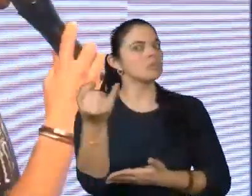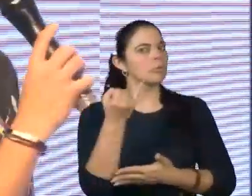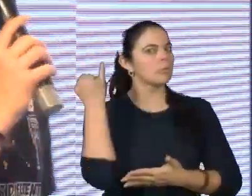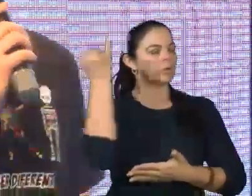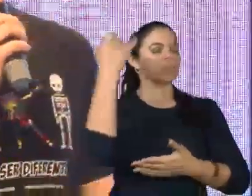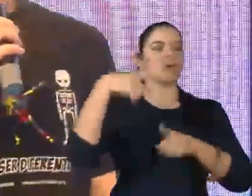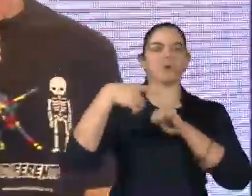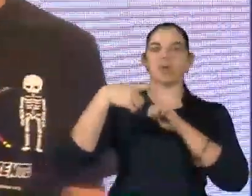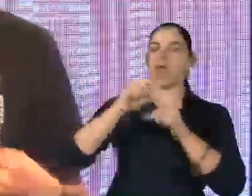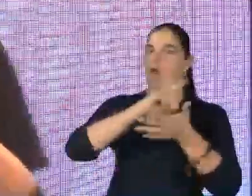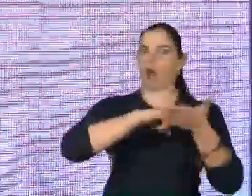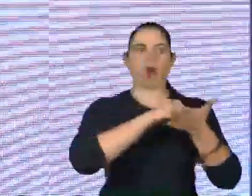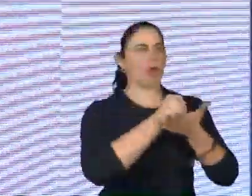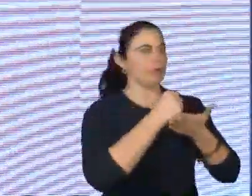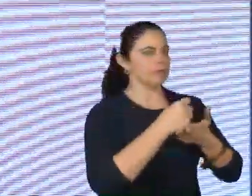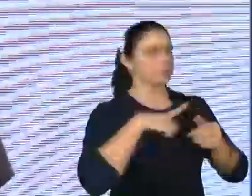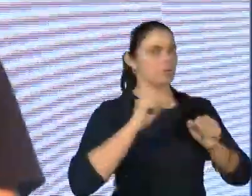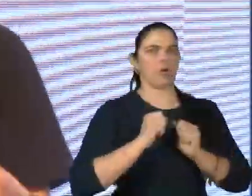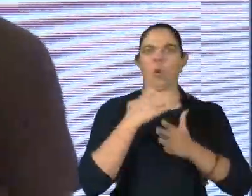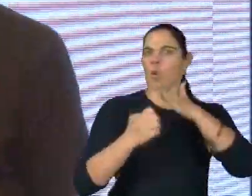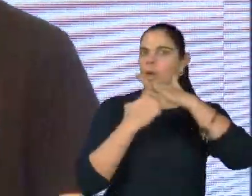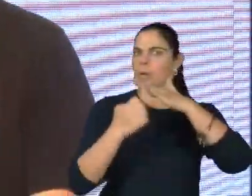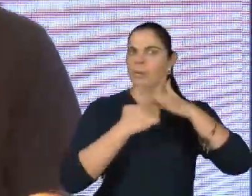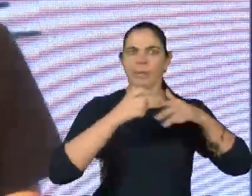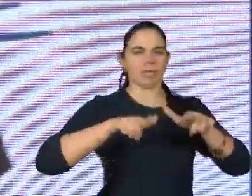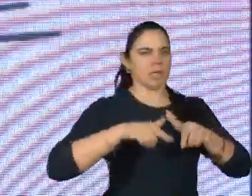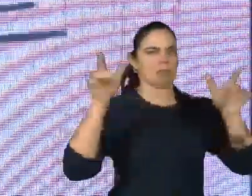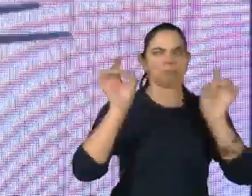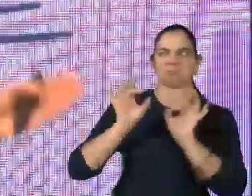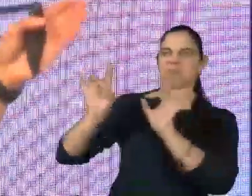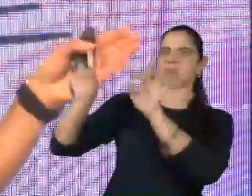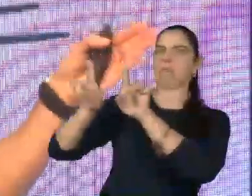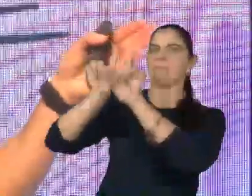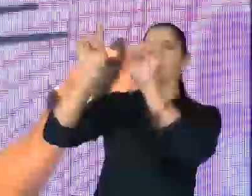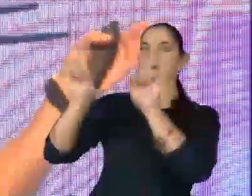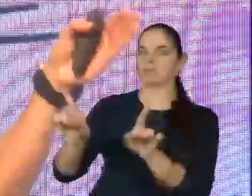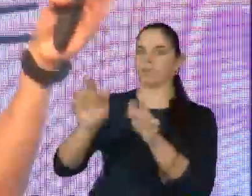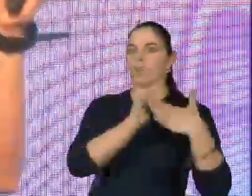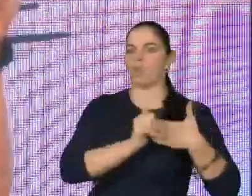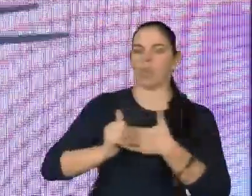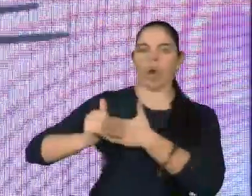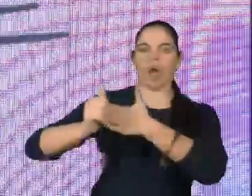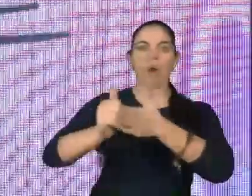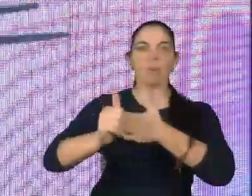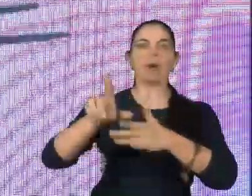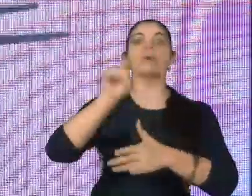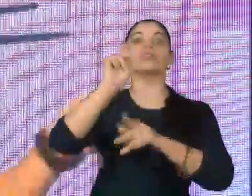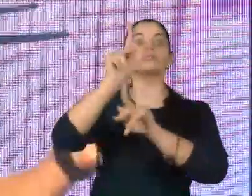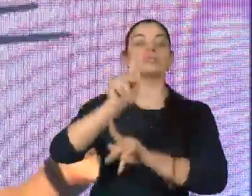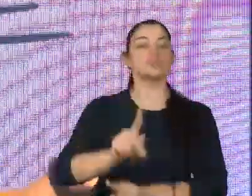contratação seja feita por empresas ou entidades especializadas, mas que o acompanhamento dessas